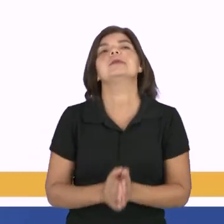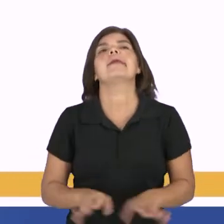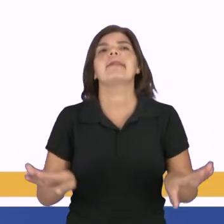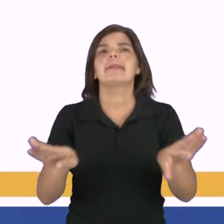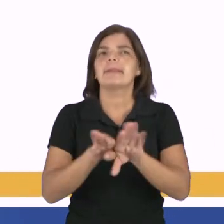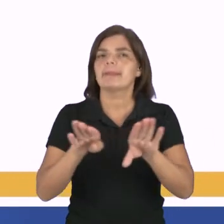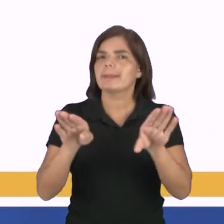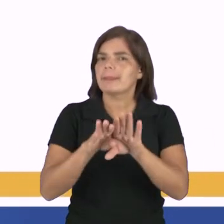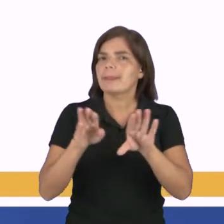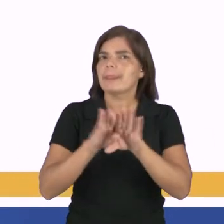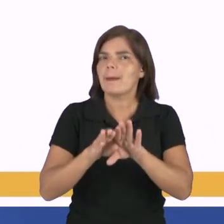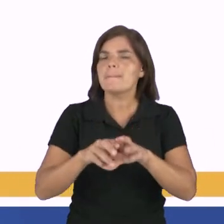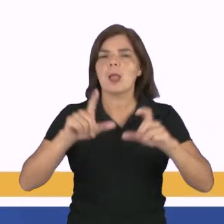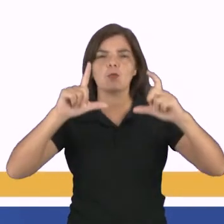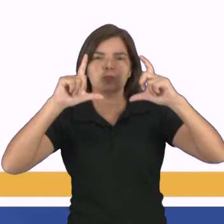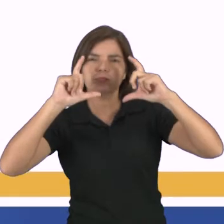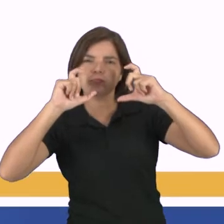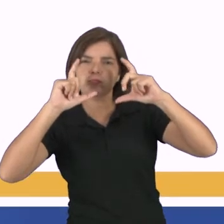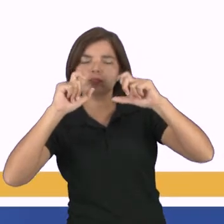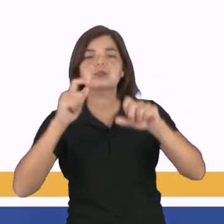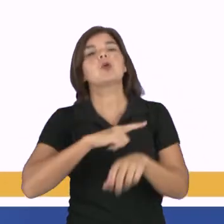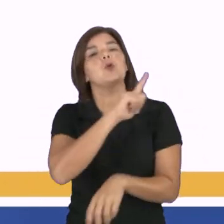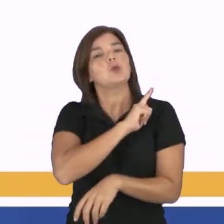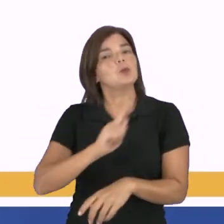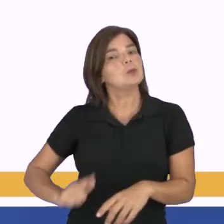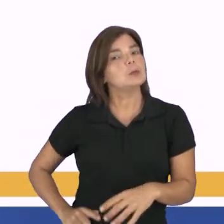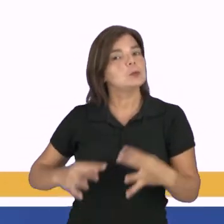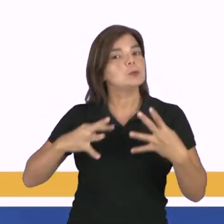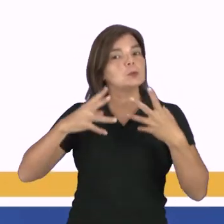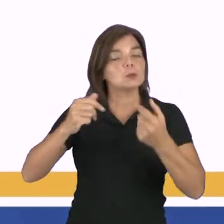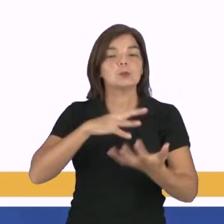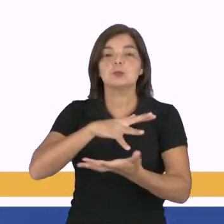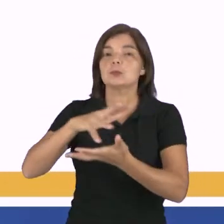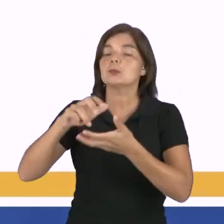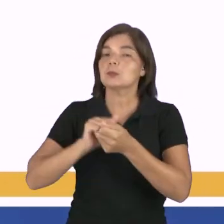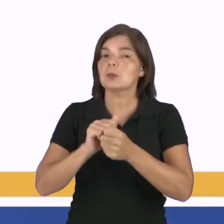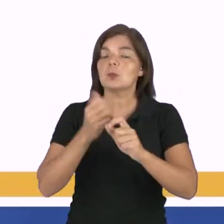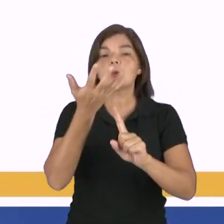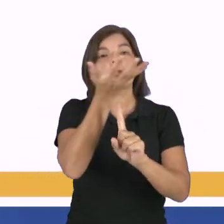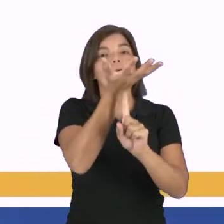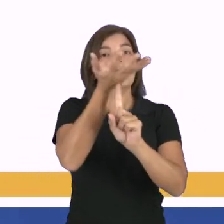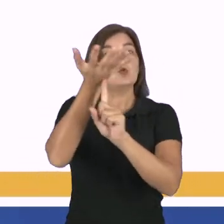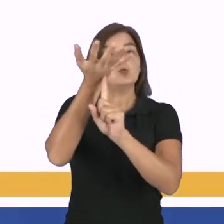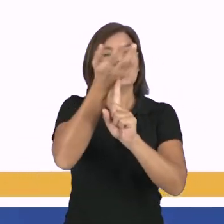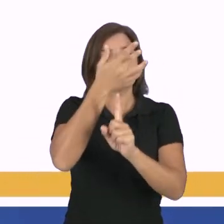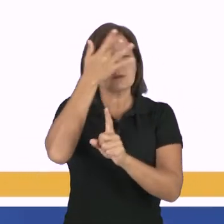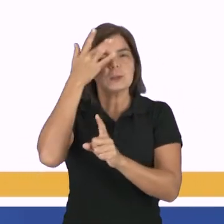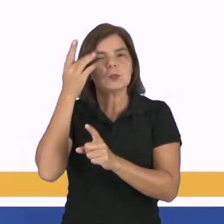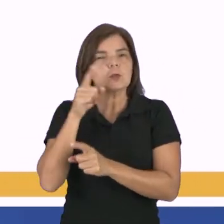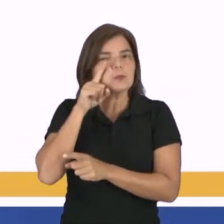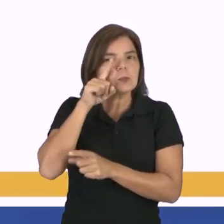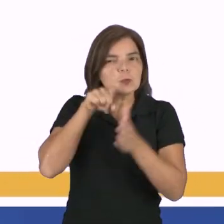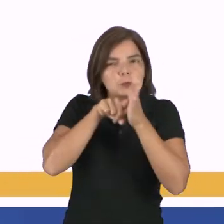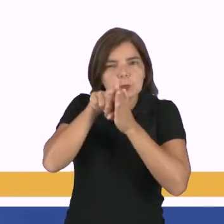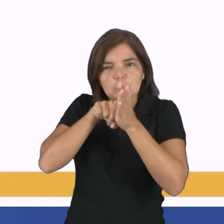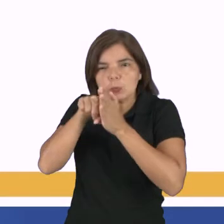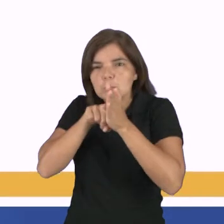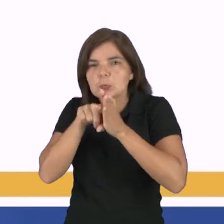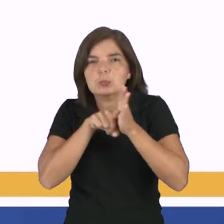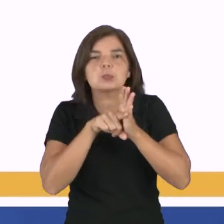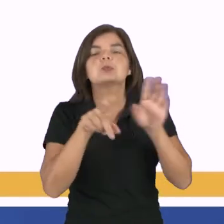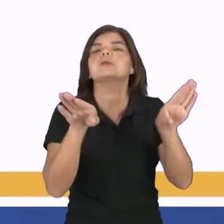digitais, desde o fim dos anos 50, o governo do mundo todo tem enviado satélites, espiões para a órbita terrestre,